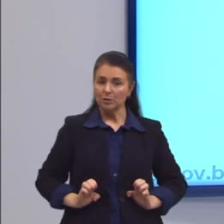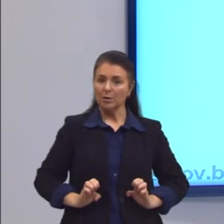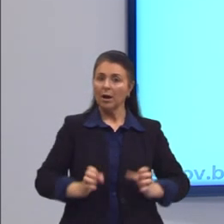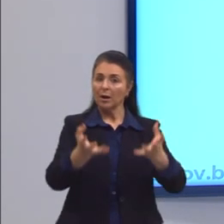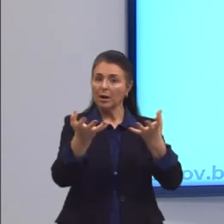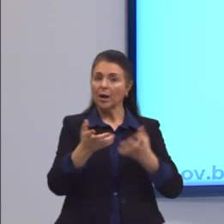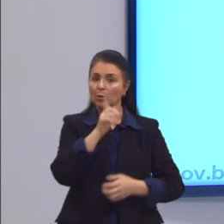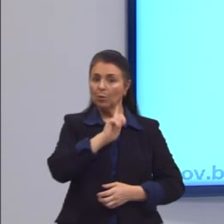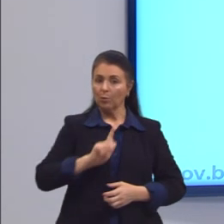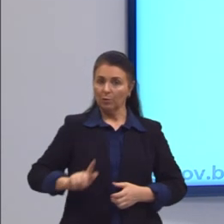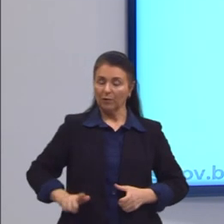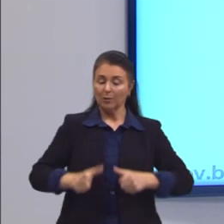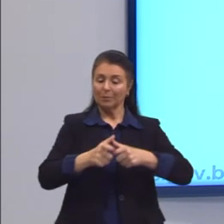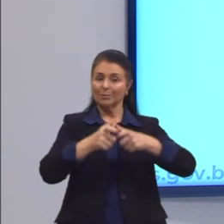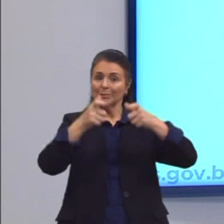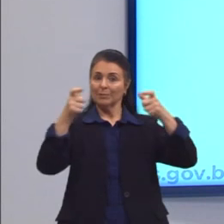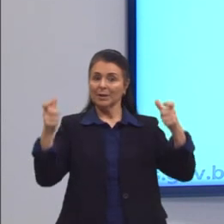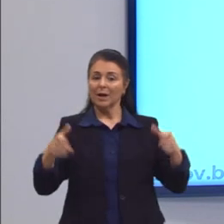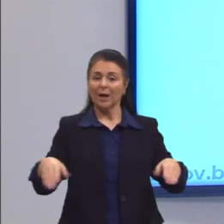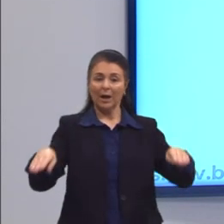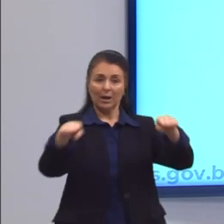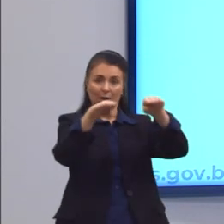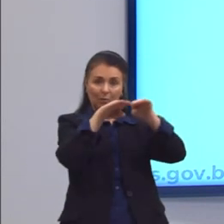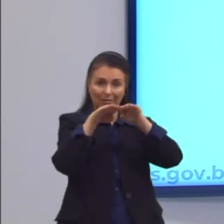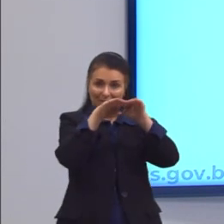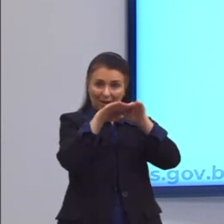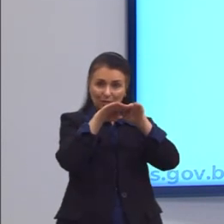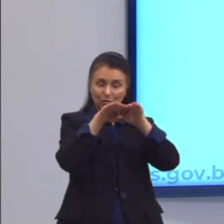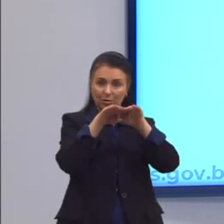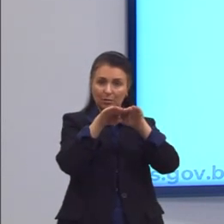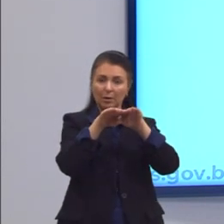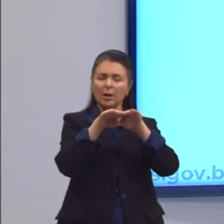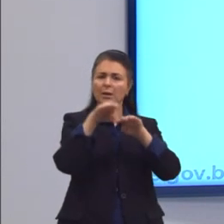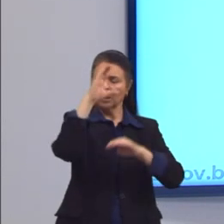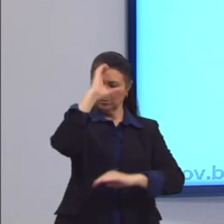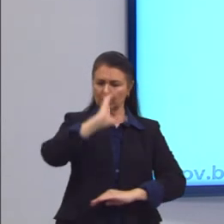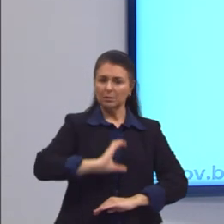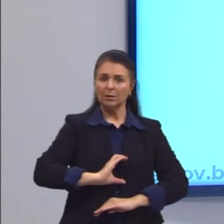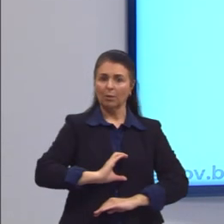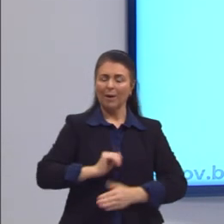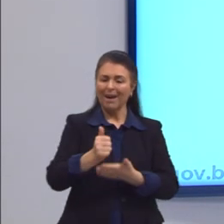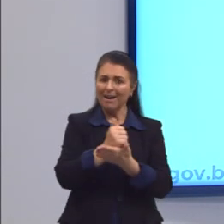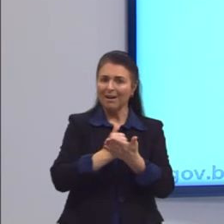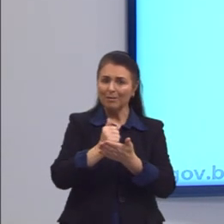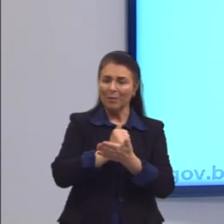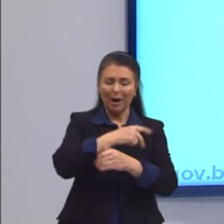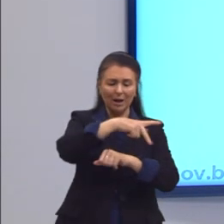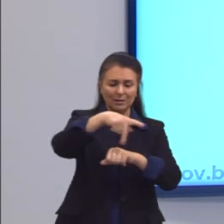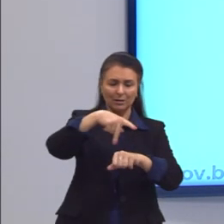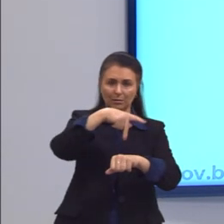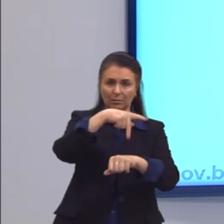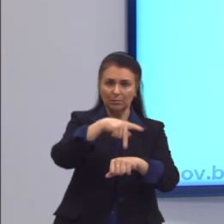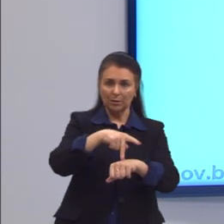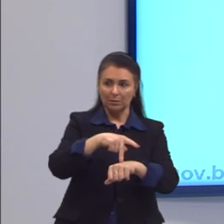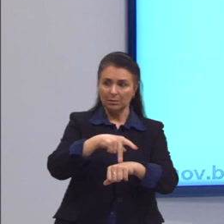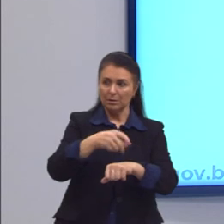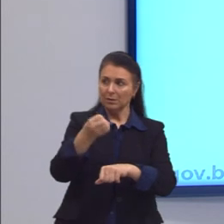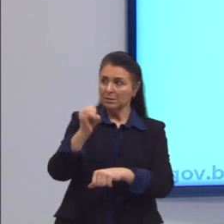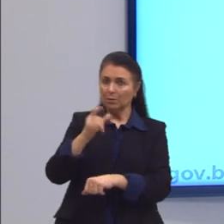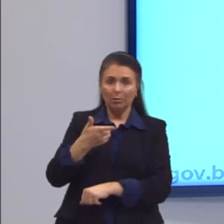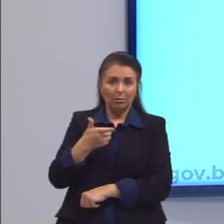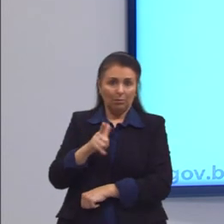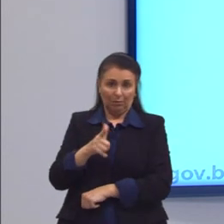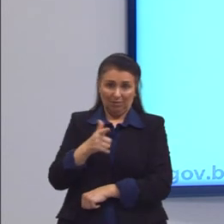entre os cidadãos. Essa é a base da pátria. Sem ela, muitos indivíduos não se sentem em casa.